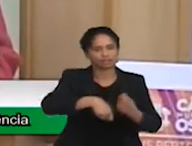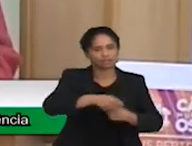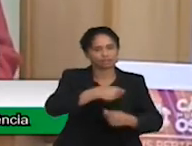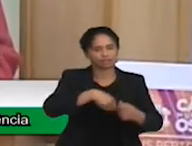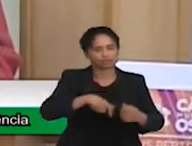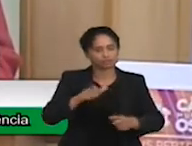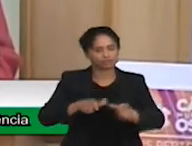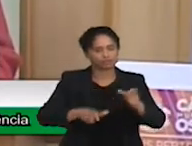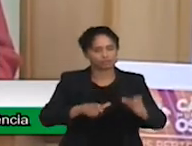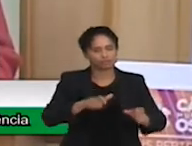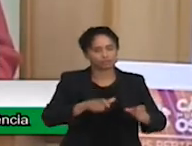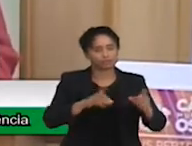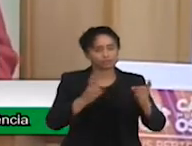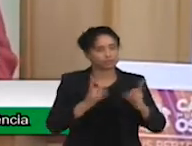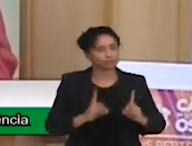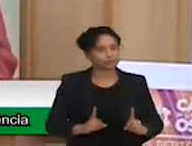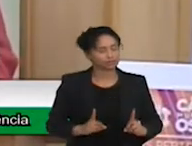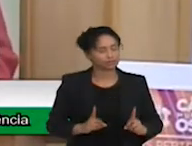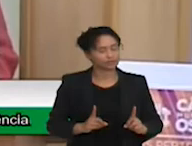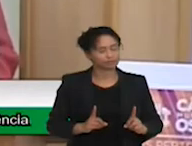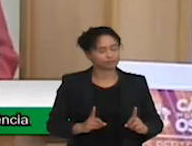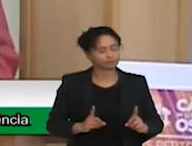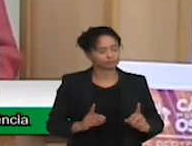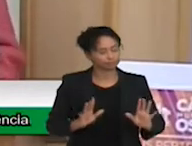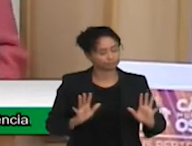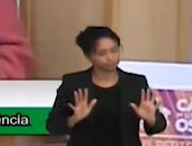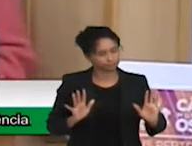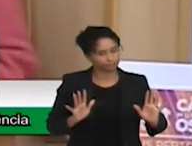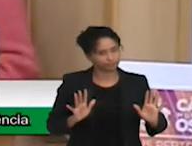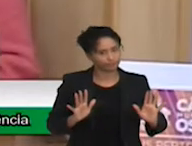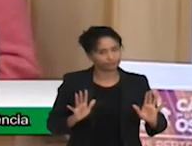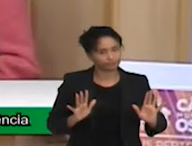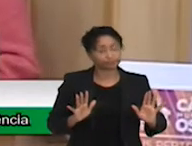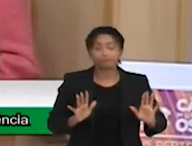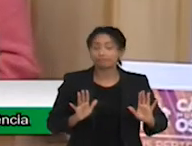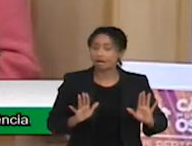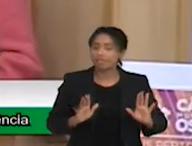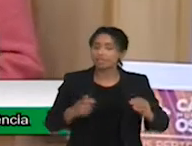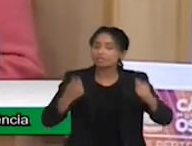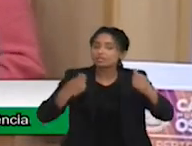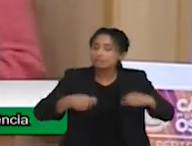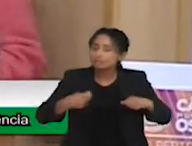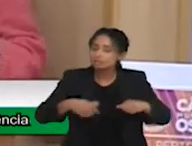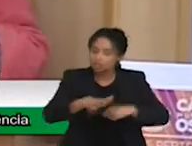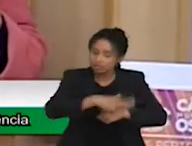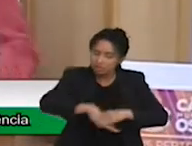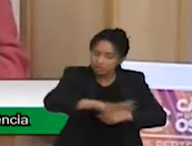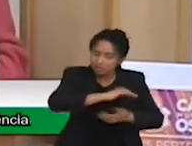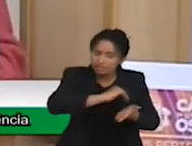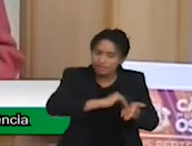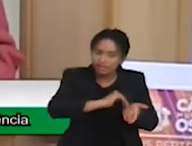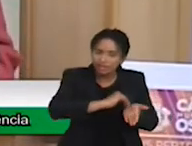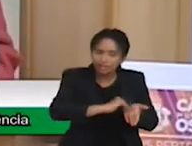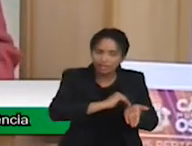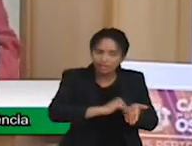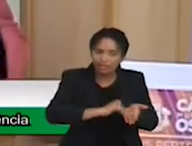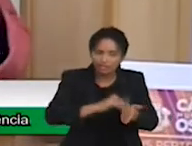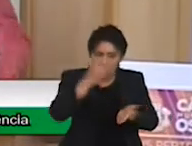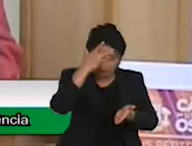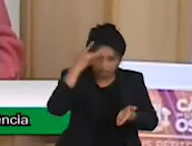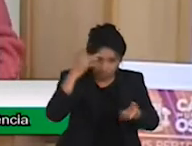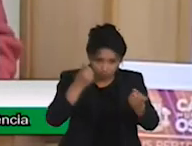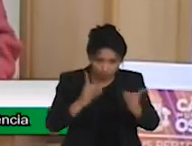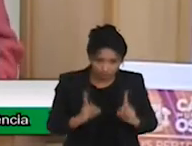bom. Agora, nós temos que dar condições para que essa secretaria tenha instrumentos de, de fato,